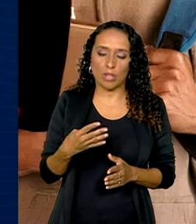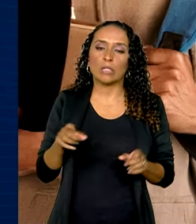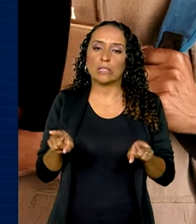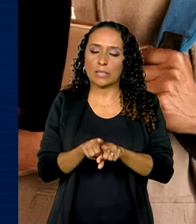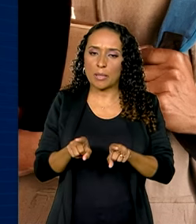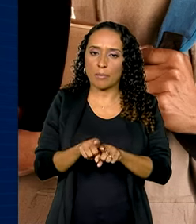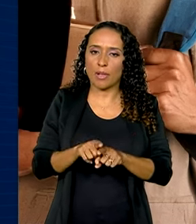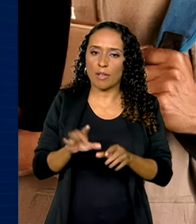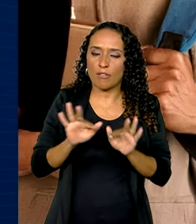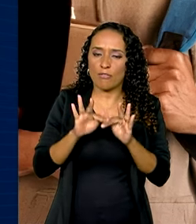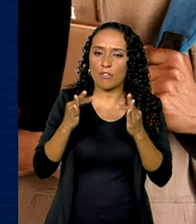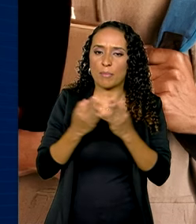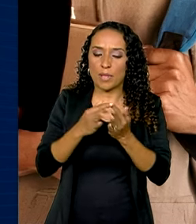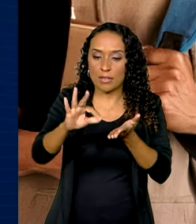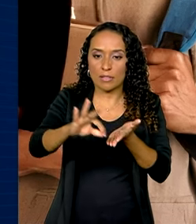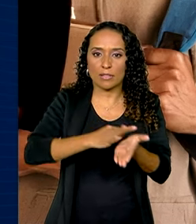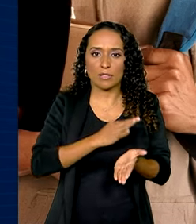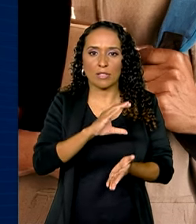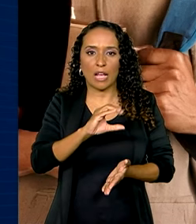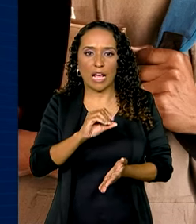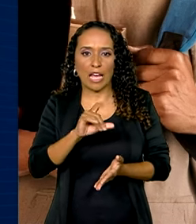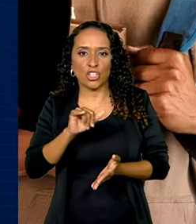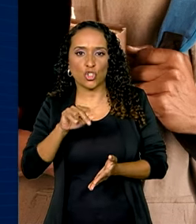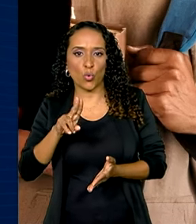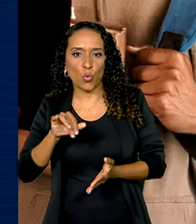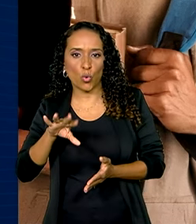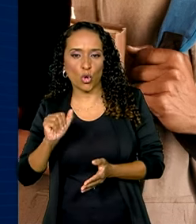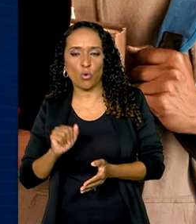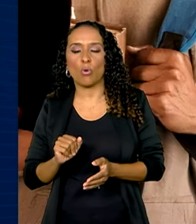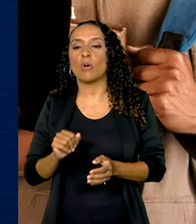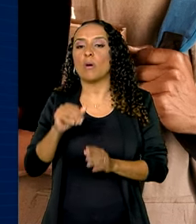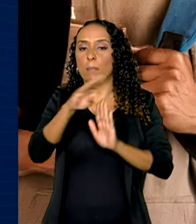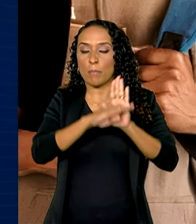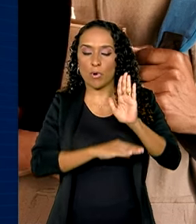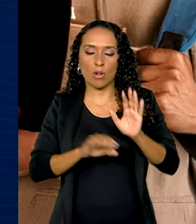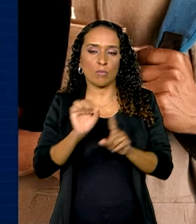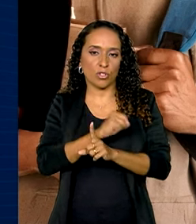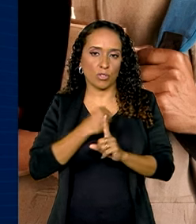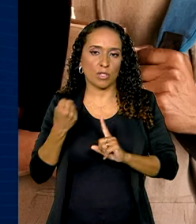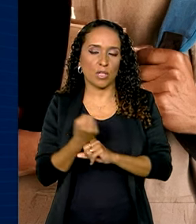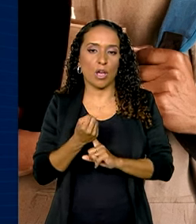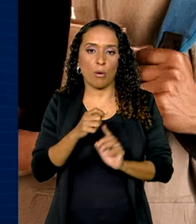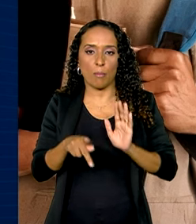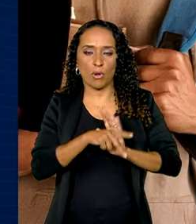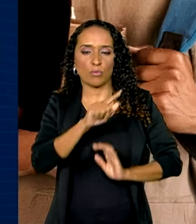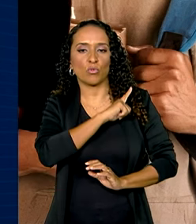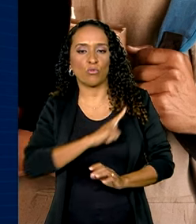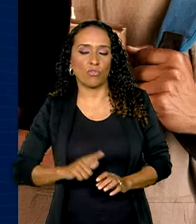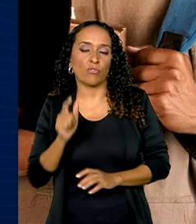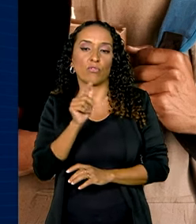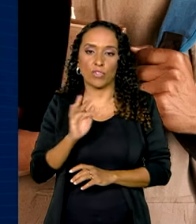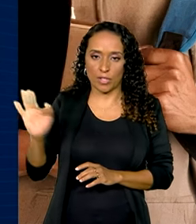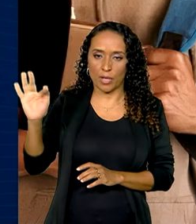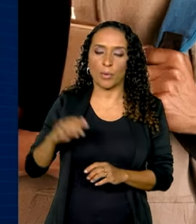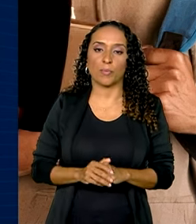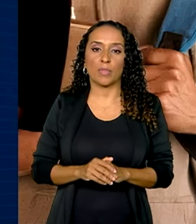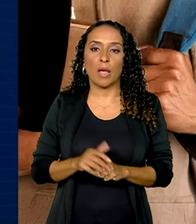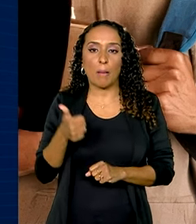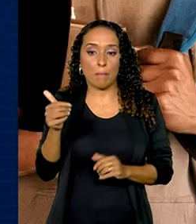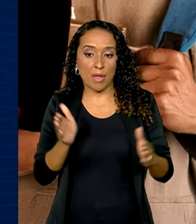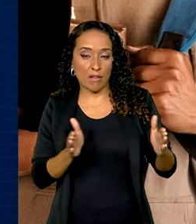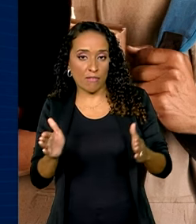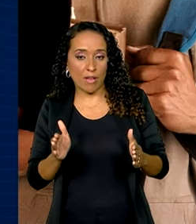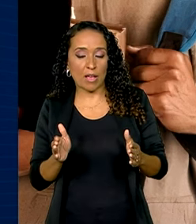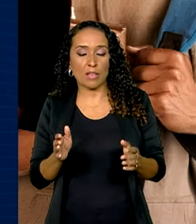integrante de famílias inscritas no Cadastro Único para Programas Sociais, Cade Único do Governo Federal. Na primeira fase,